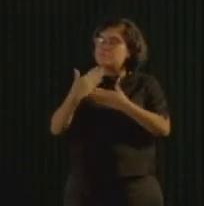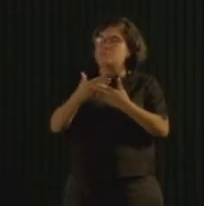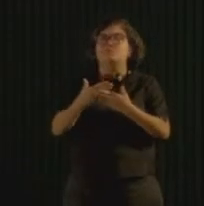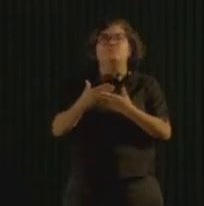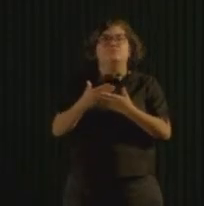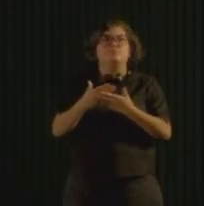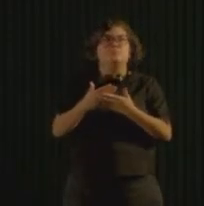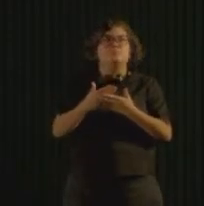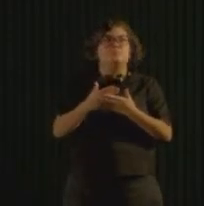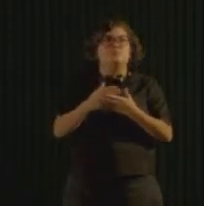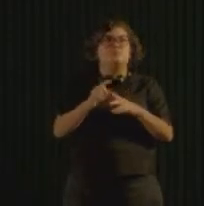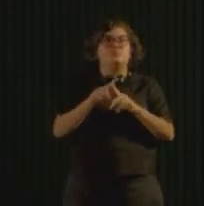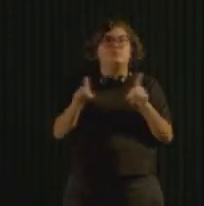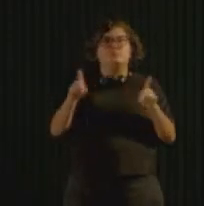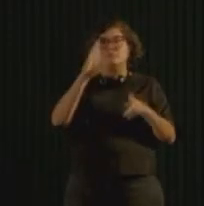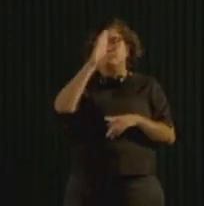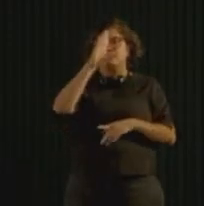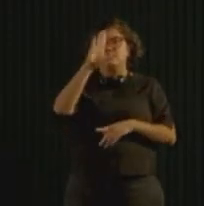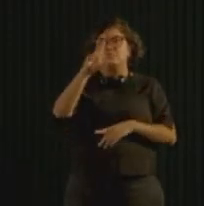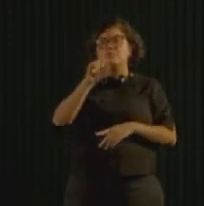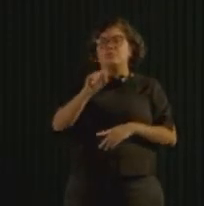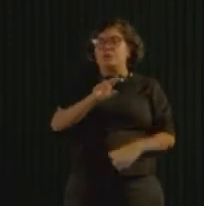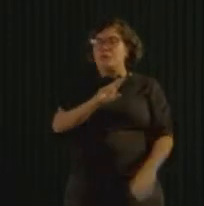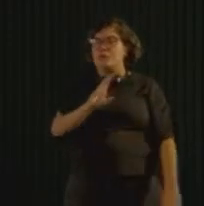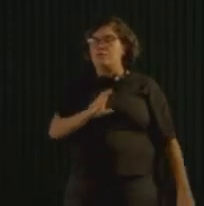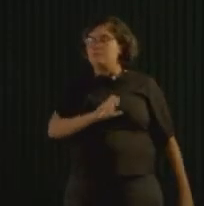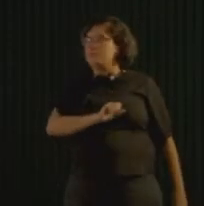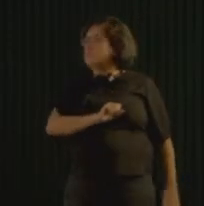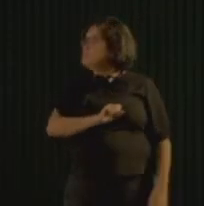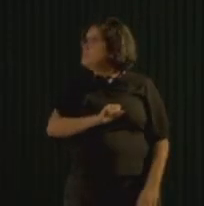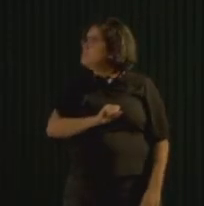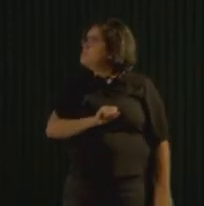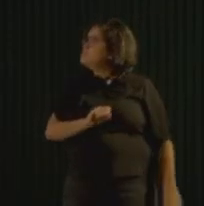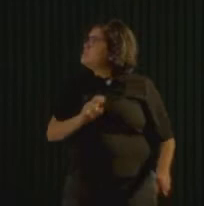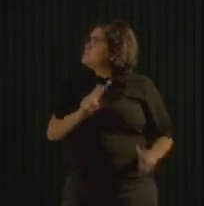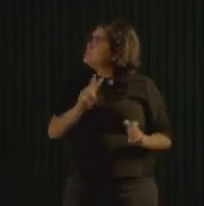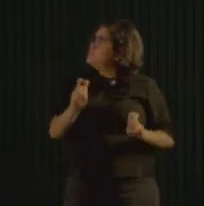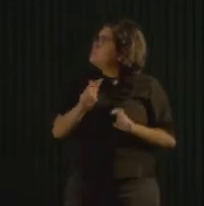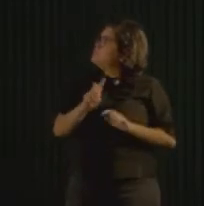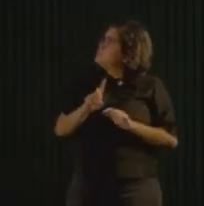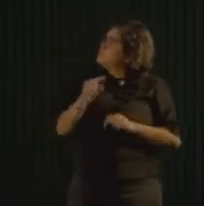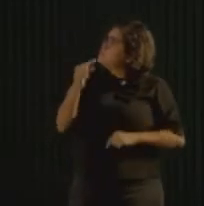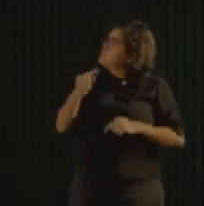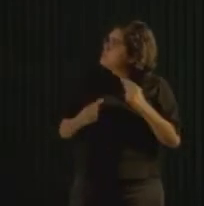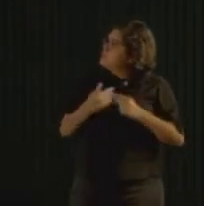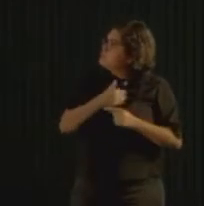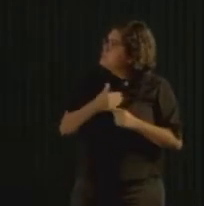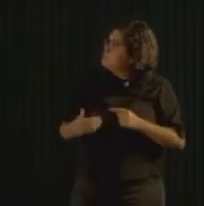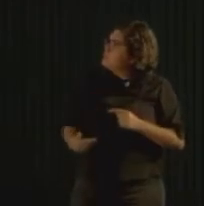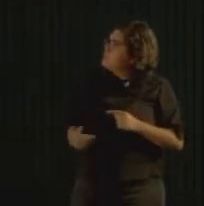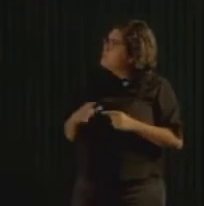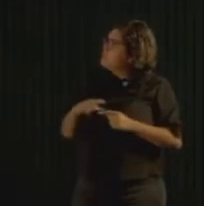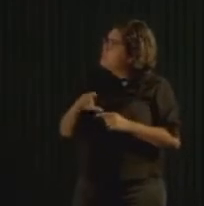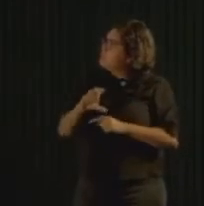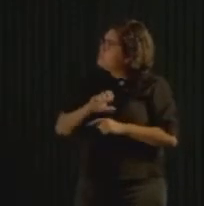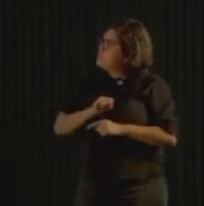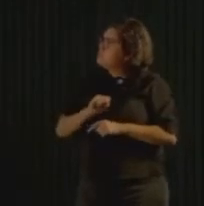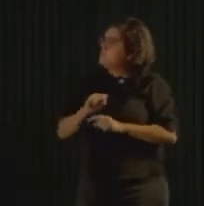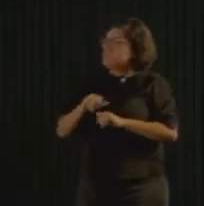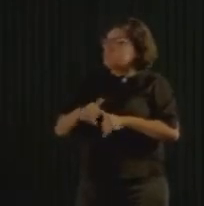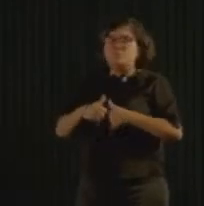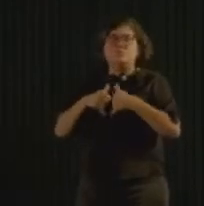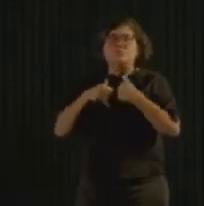mas é sobretudo sobre amor, sobre política pública, como amor, como autoestima, como orgulho.